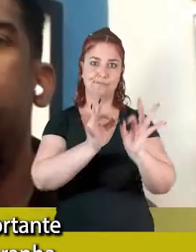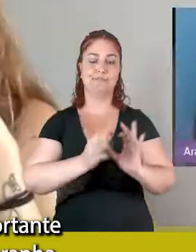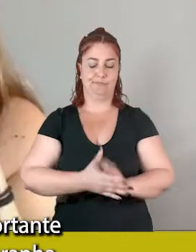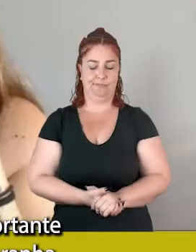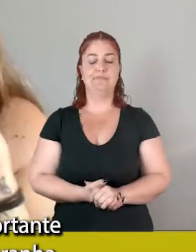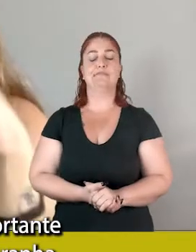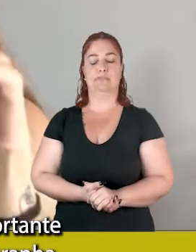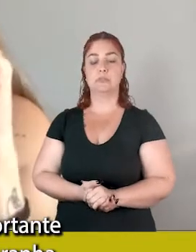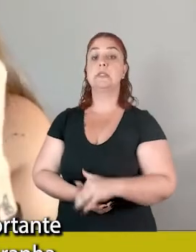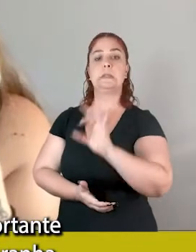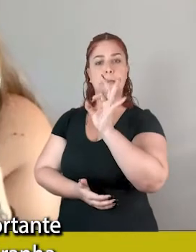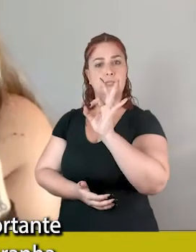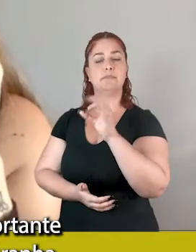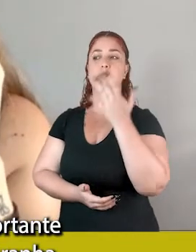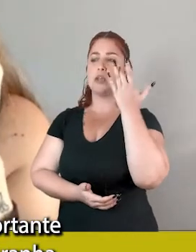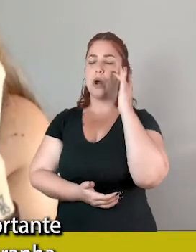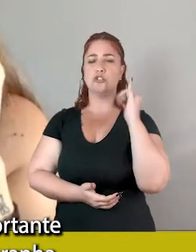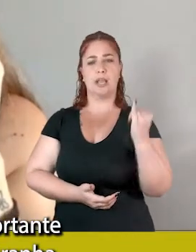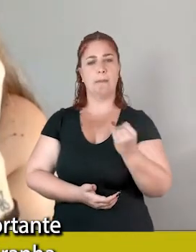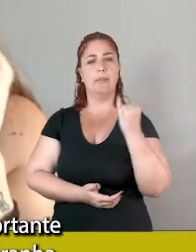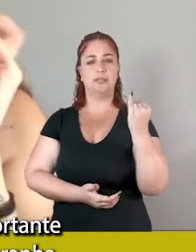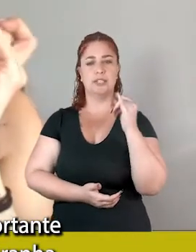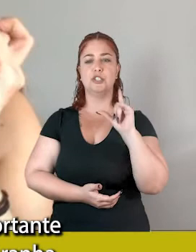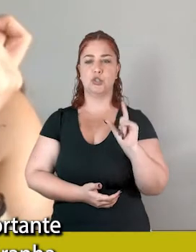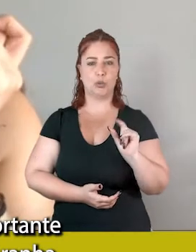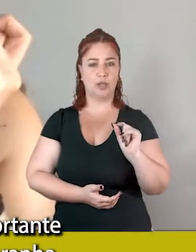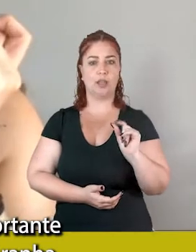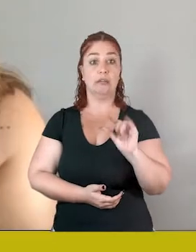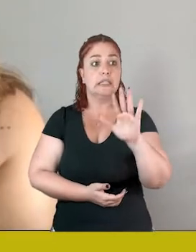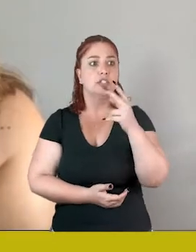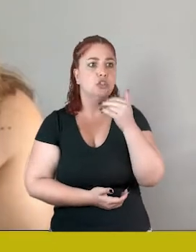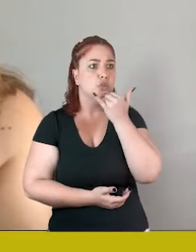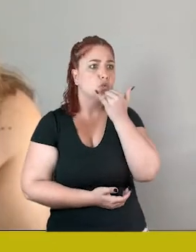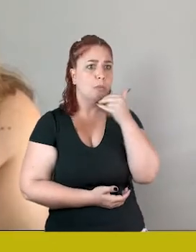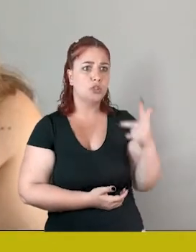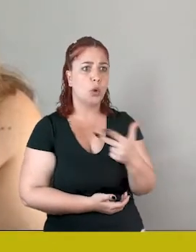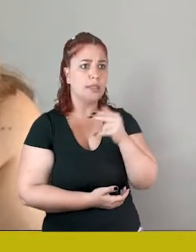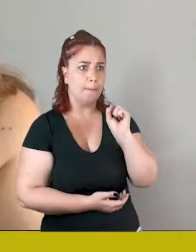Eu acho que é importante, fala, desculpa,